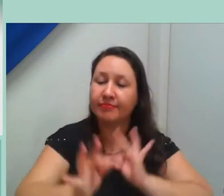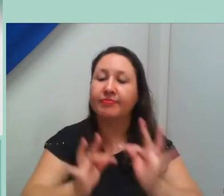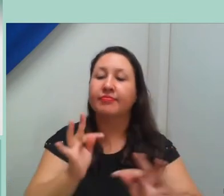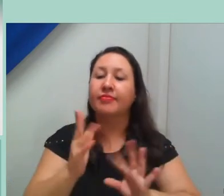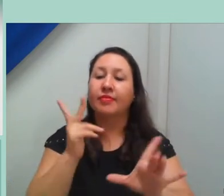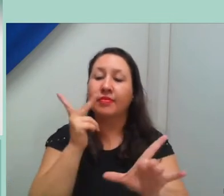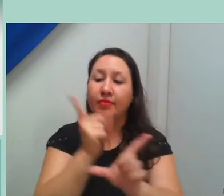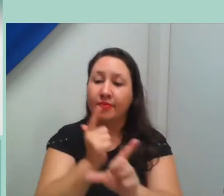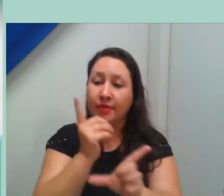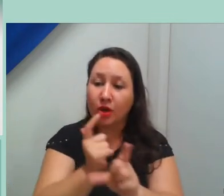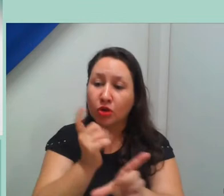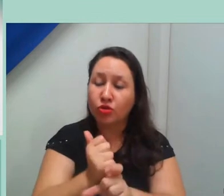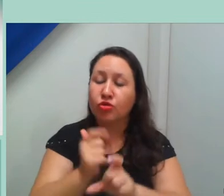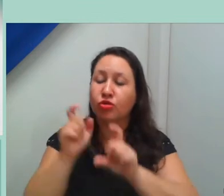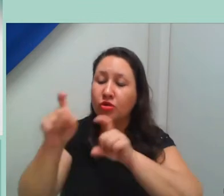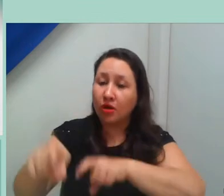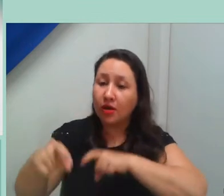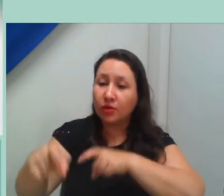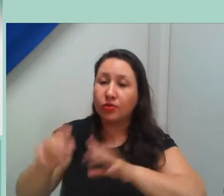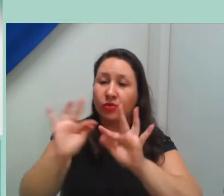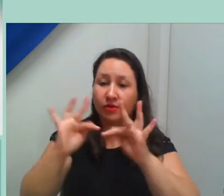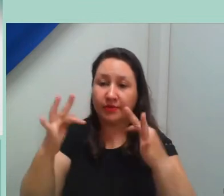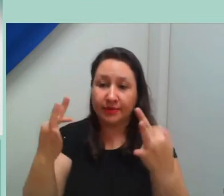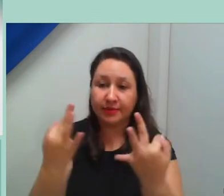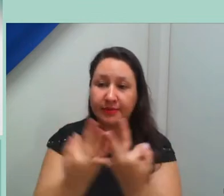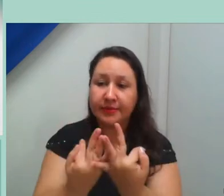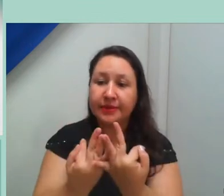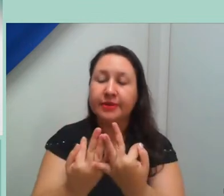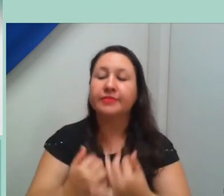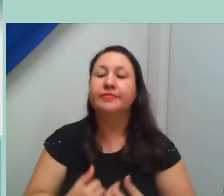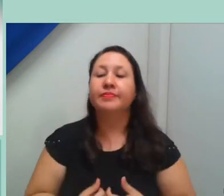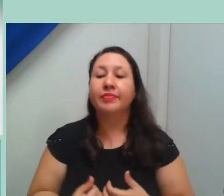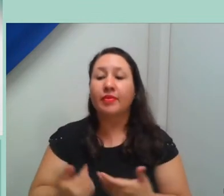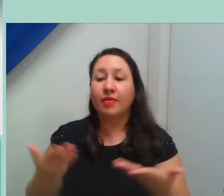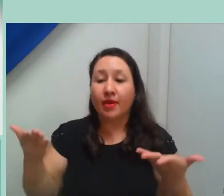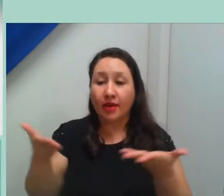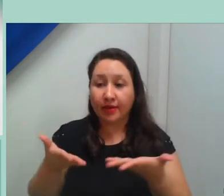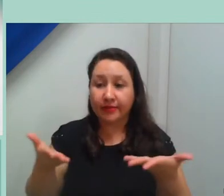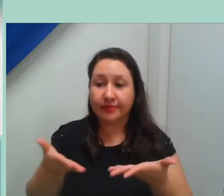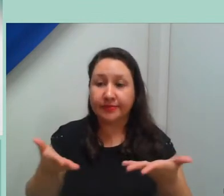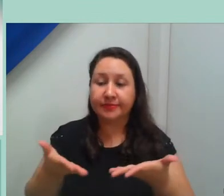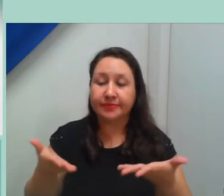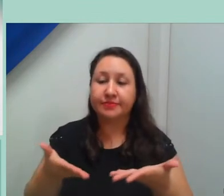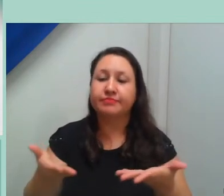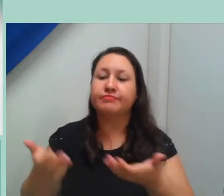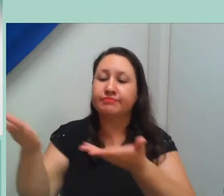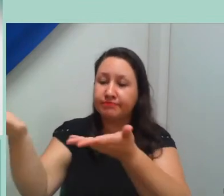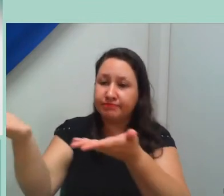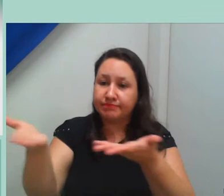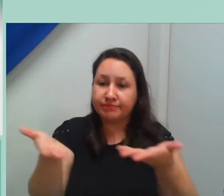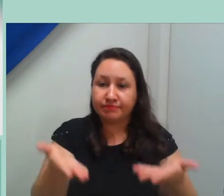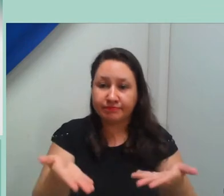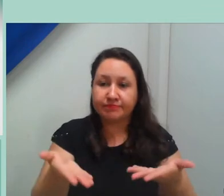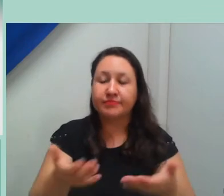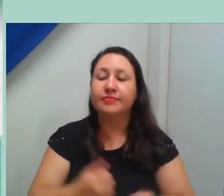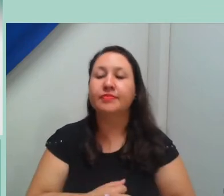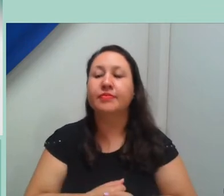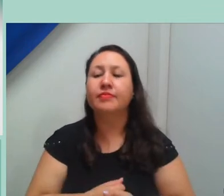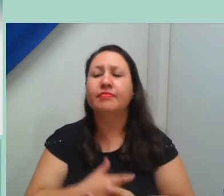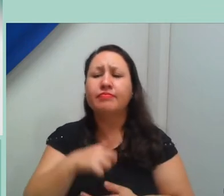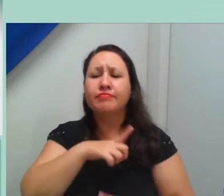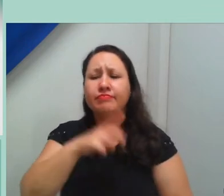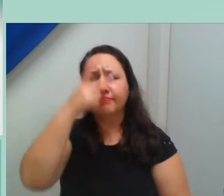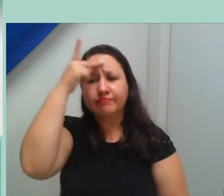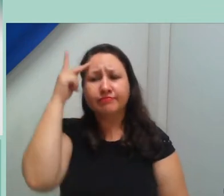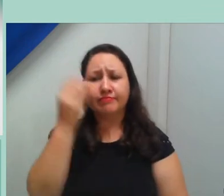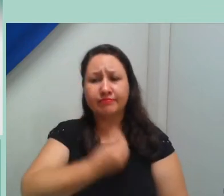agricultura familiar. Sendo assim, passamos à nossa mesa de honra, em que participam conosco